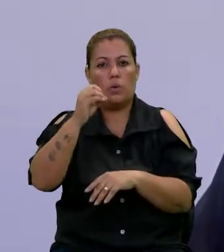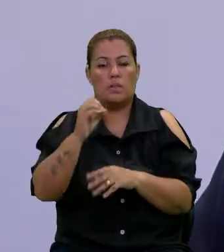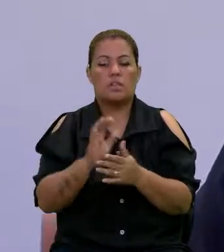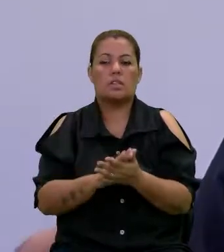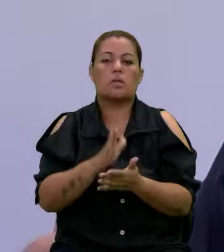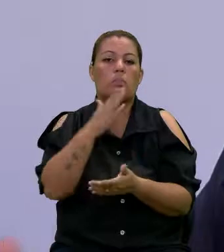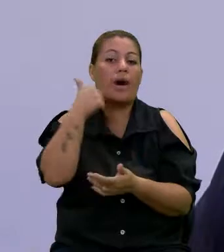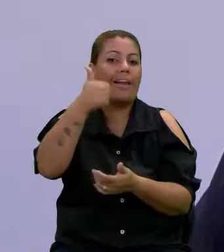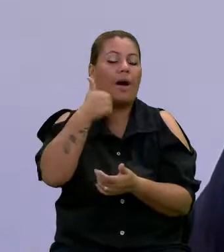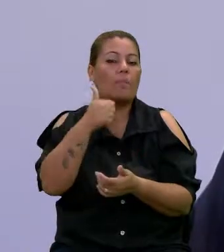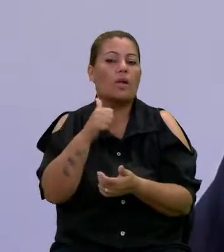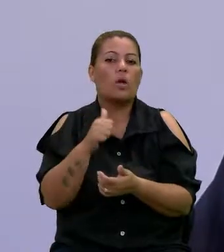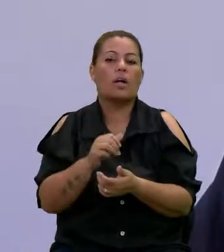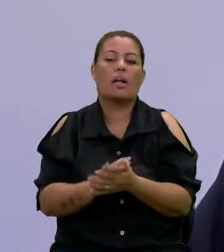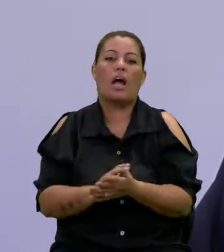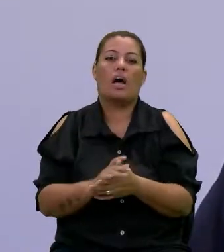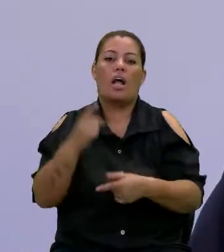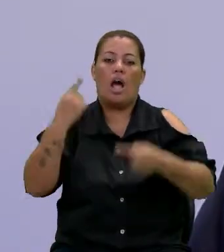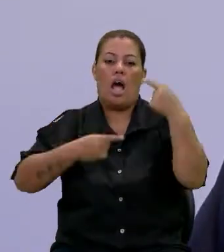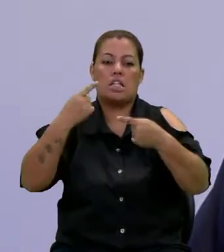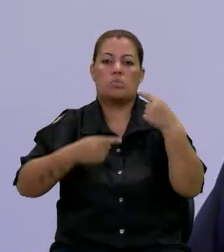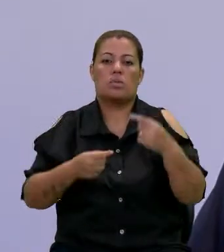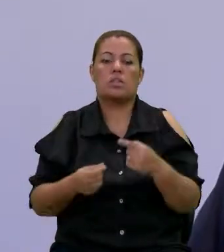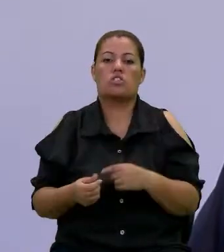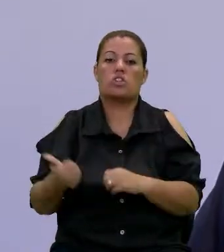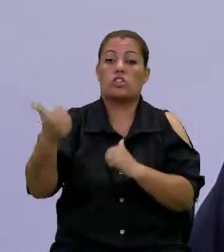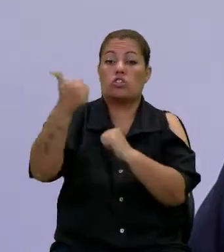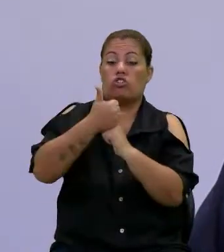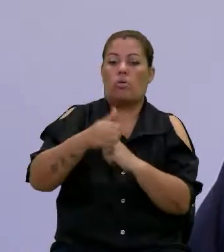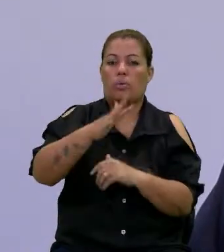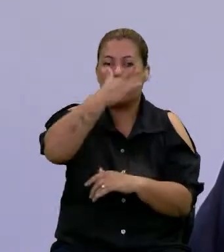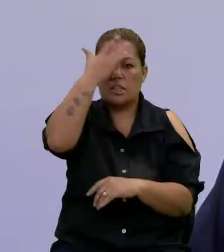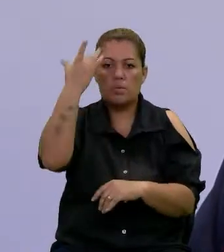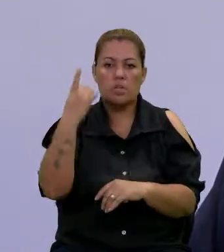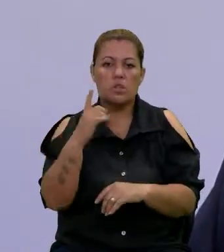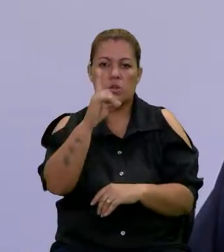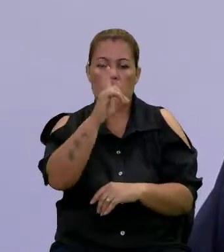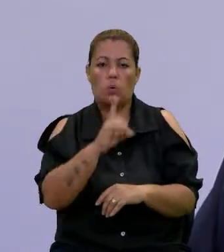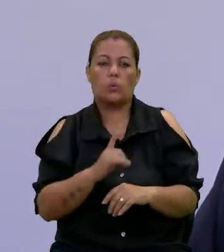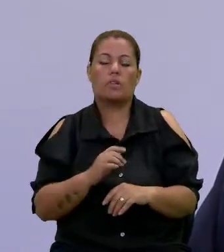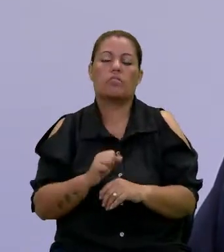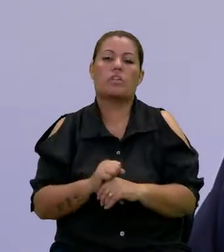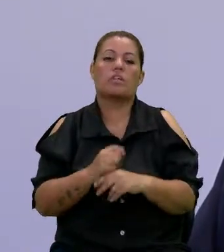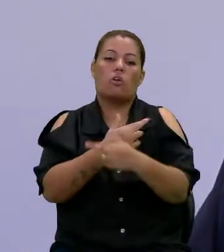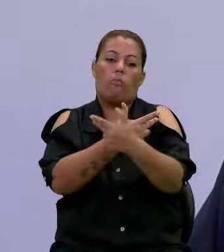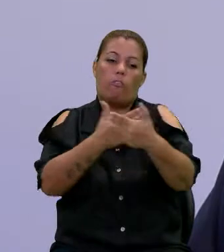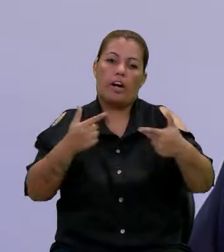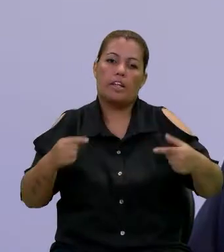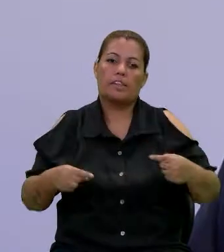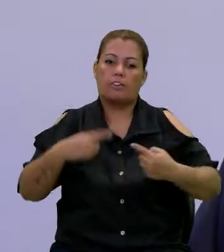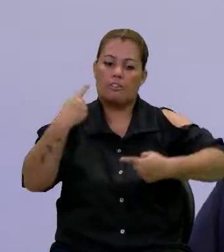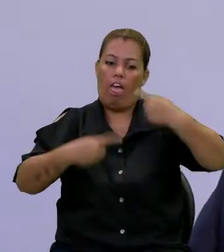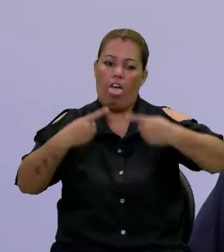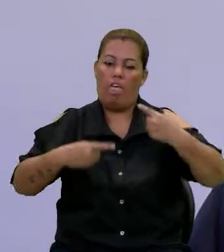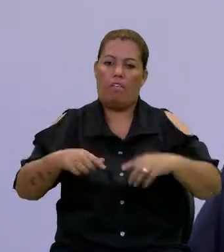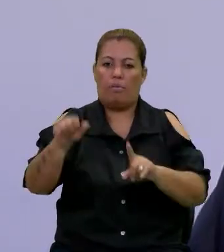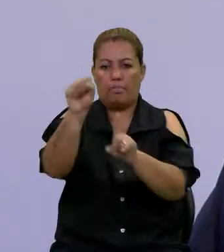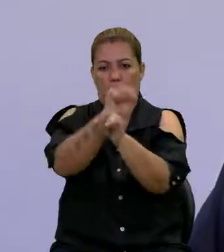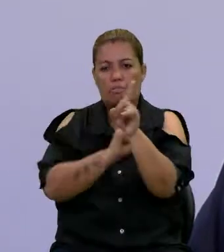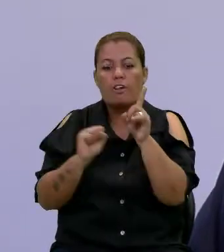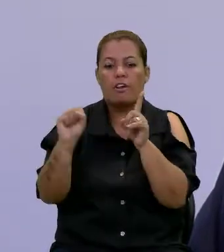melhorar as políticas de apoio às pessoas com deficiência. São várias áreas da política social que